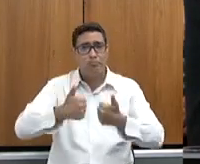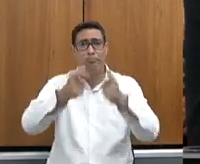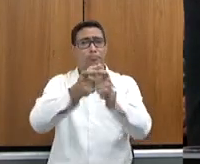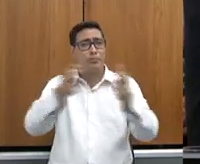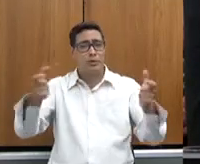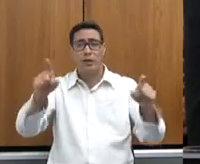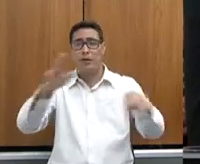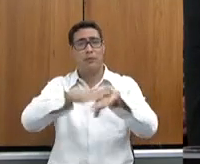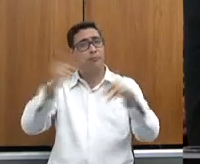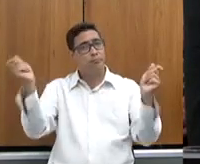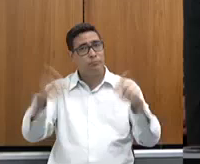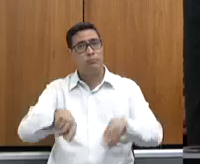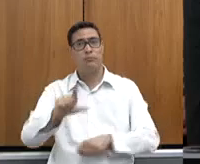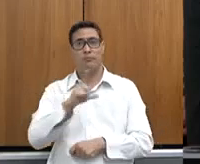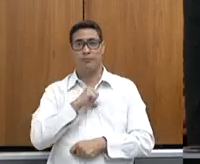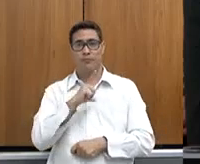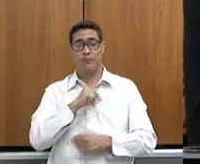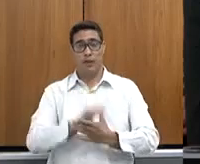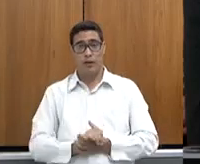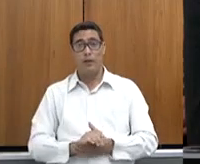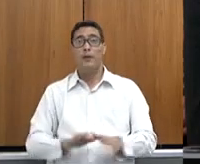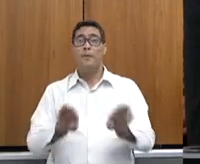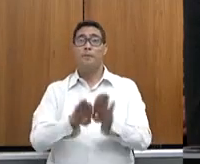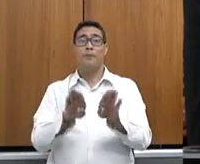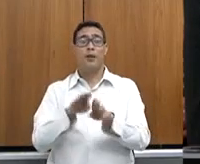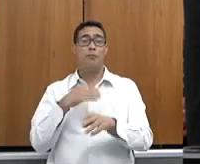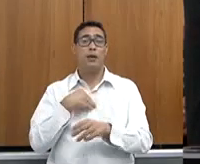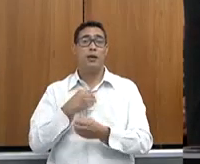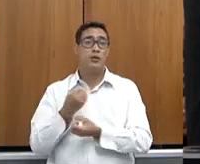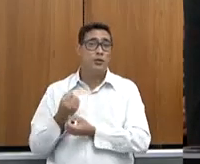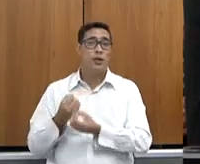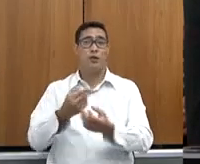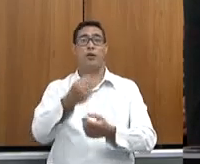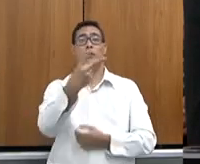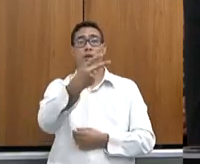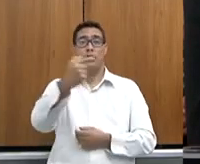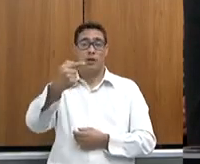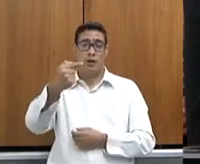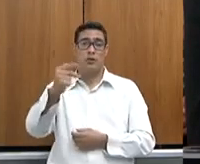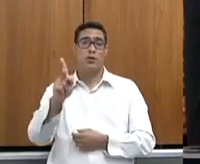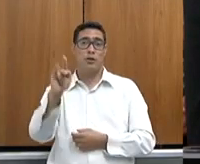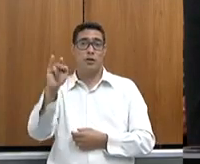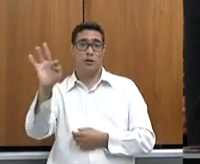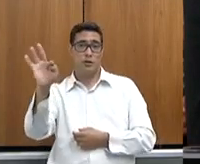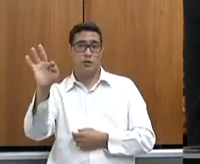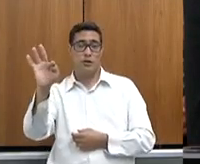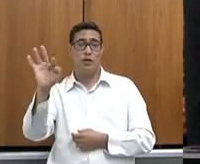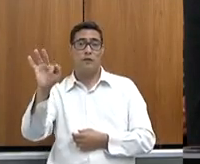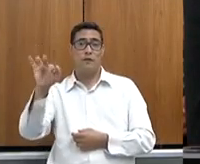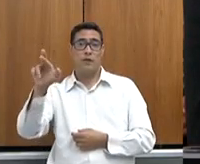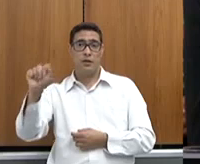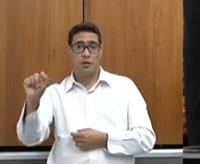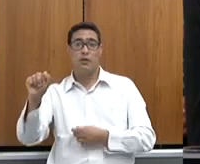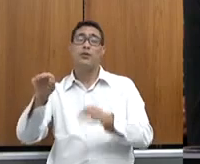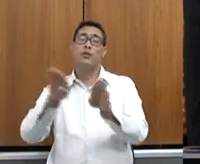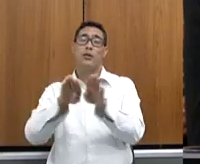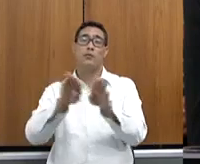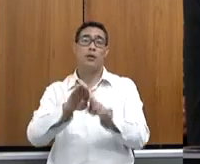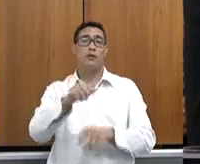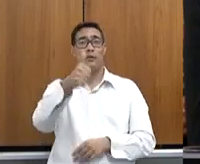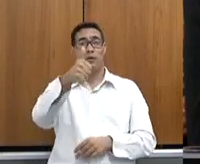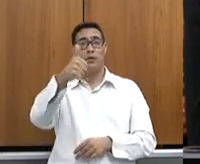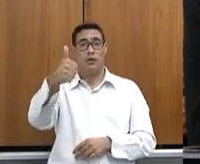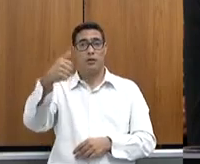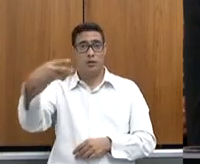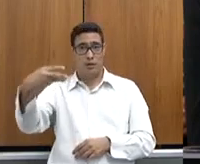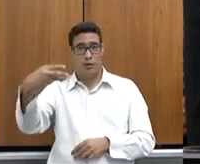potencial que nós temos. A entrega de 27 kits-feiras em 1922, de 19 a 21 foram 113,